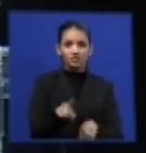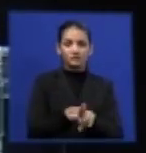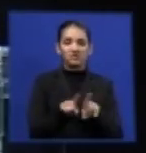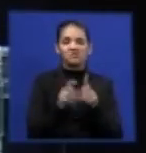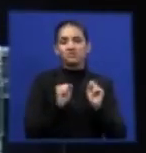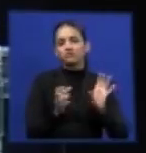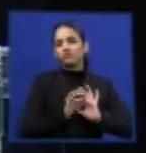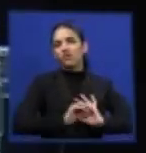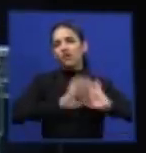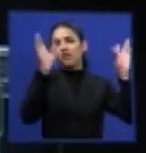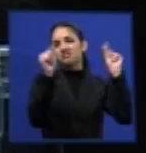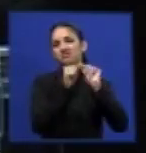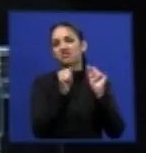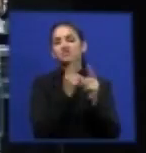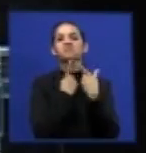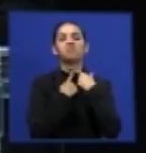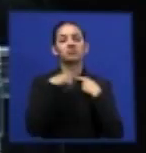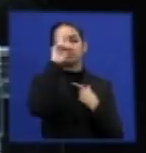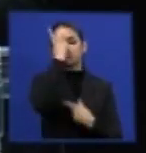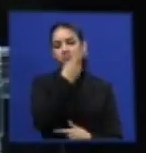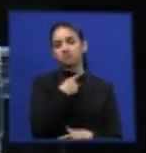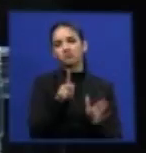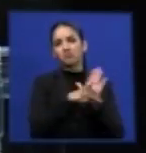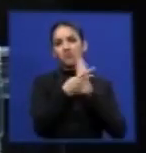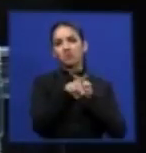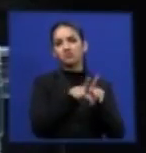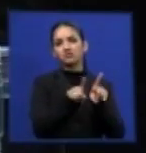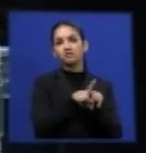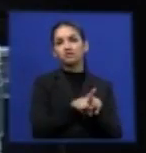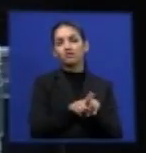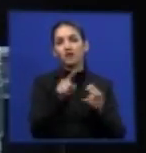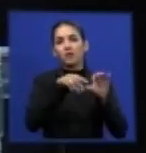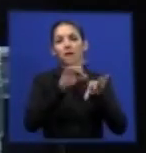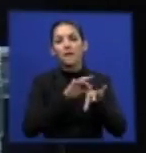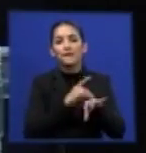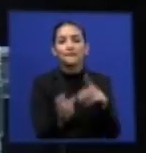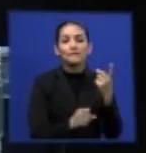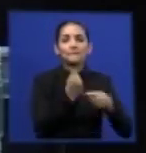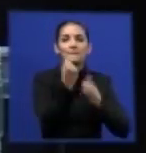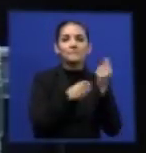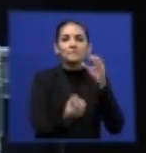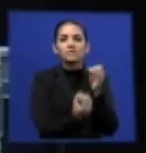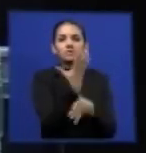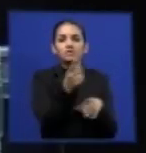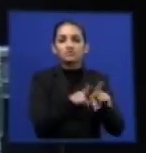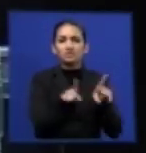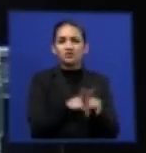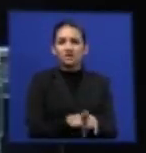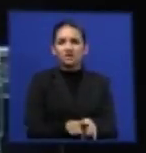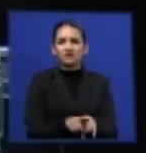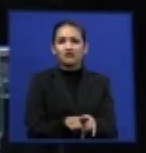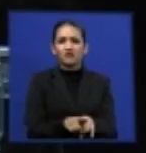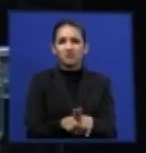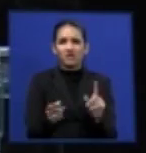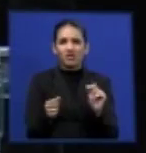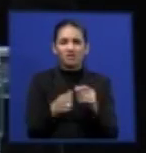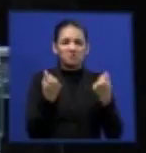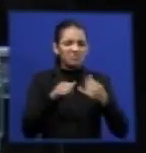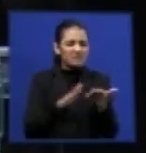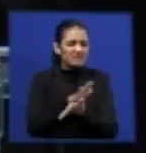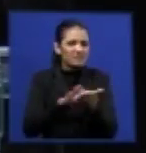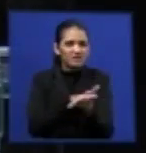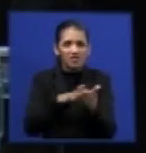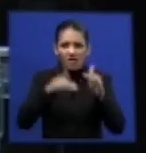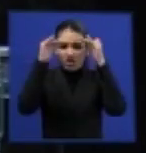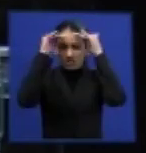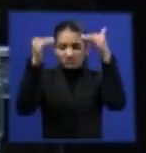livre alvedril fazer o que desejarem com os pneus que produzem dispensados de obedecerem a regra